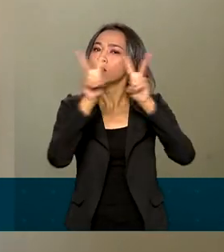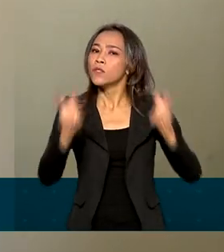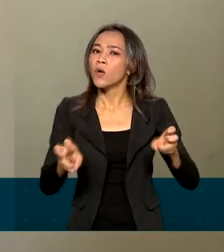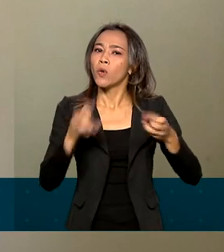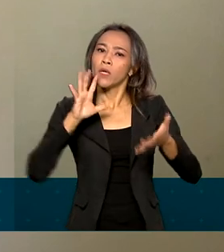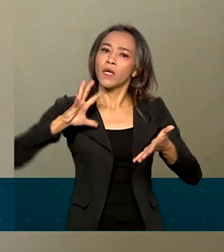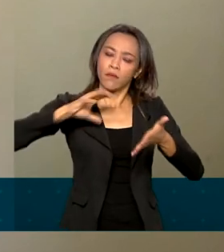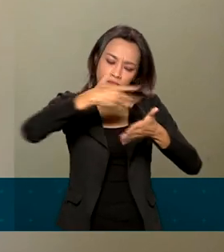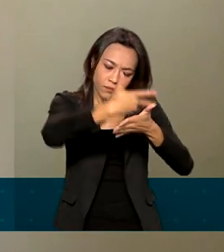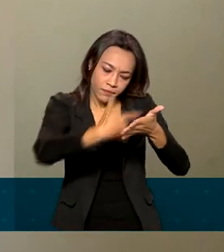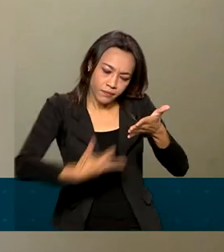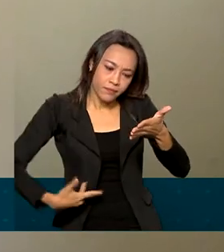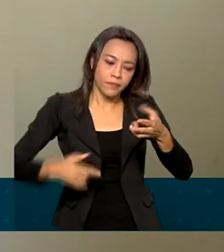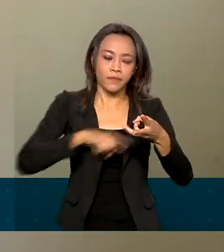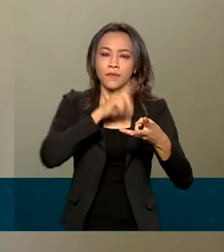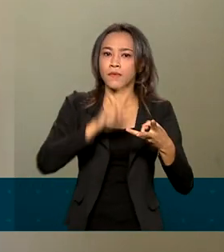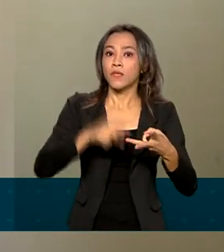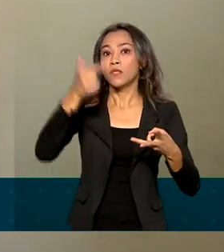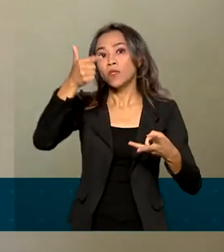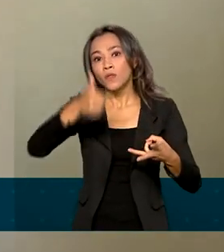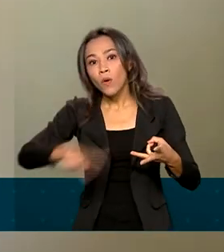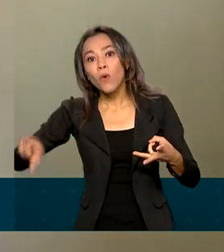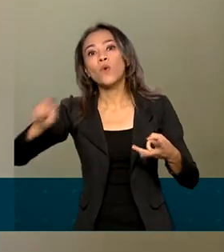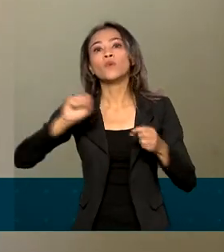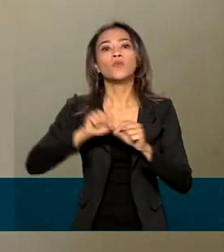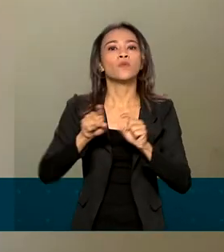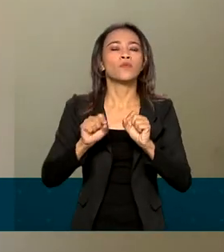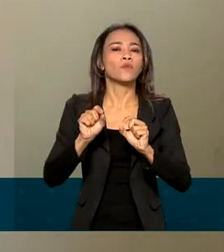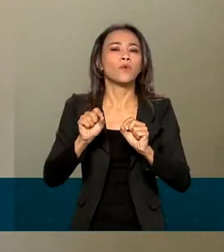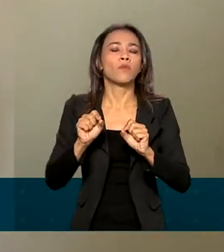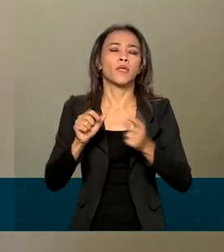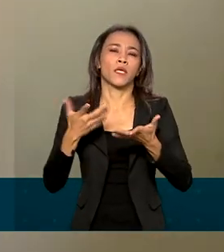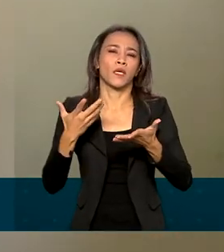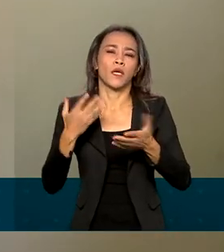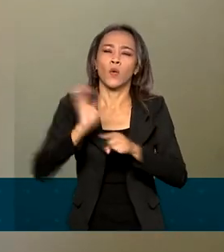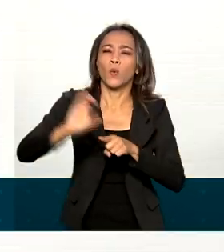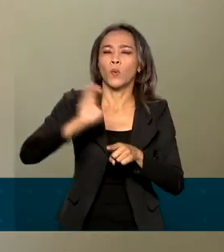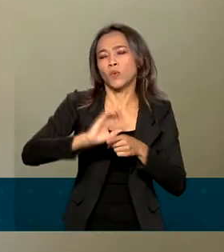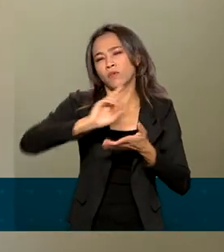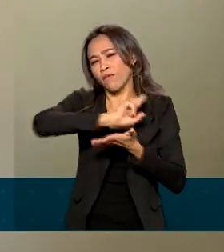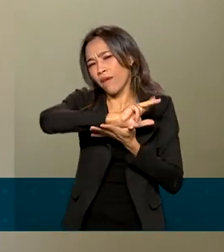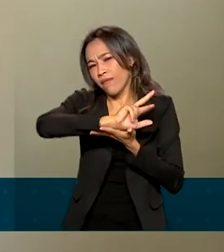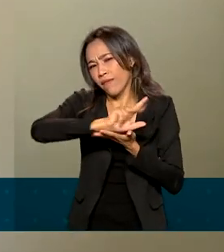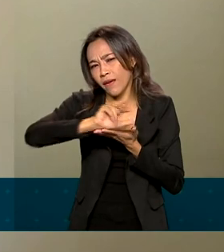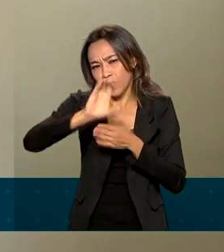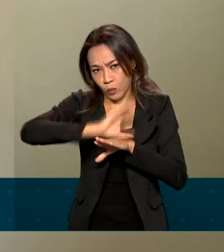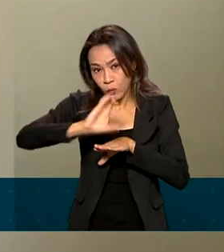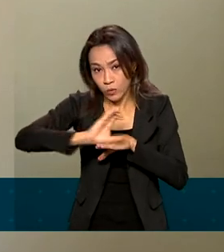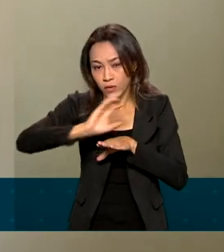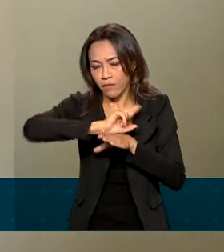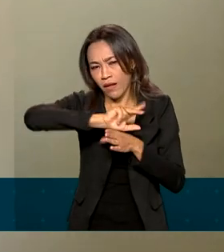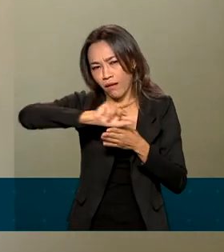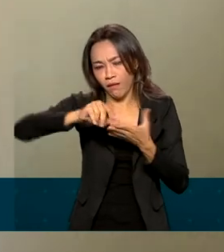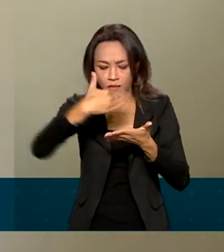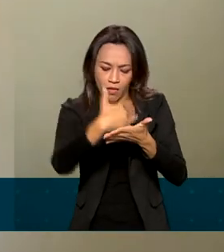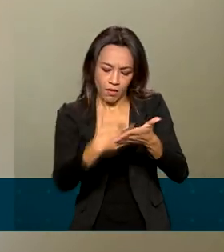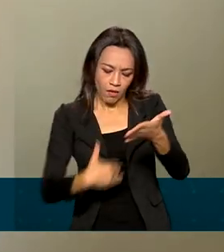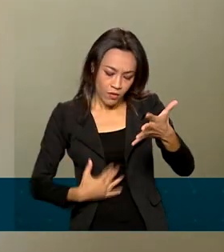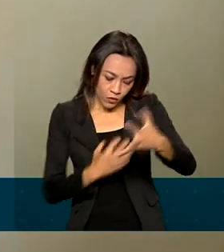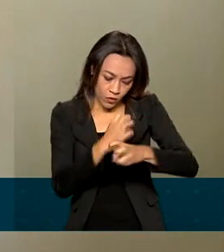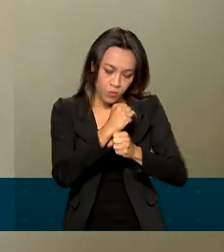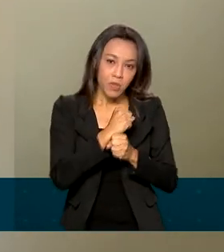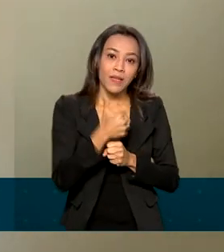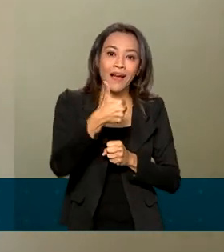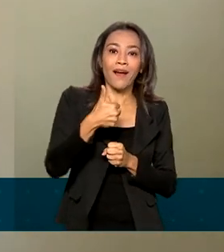higienização dos seus cursos por meio de eliminação de duplicidades, entre outros. Com isso, totalizamos 14